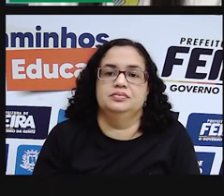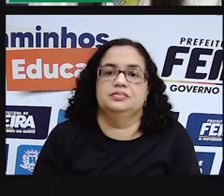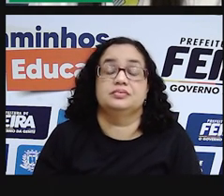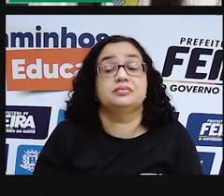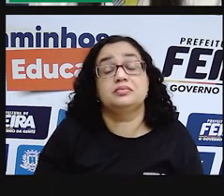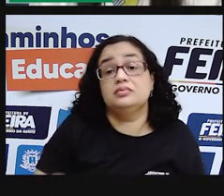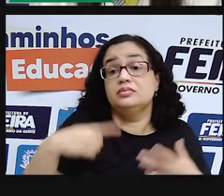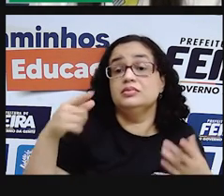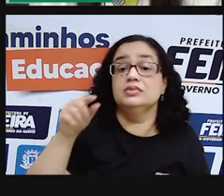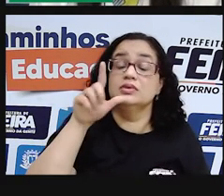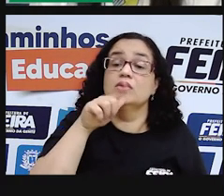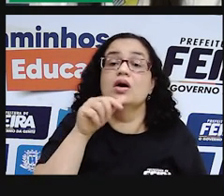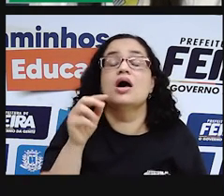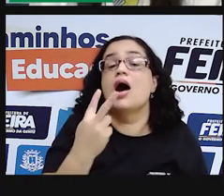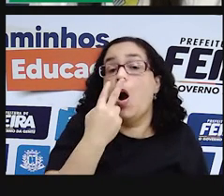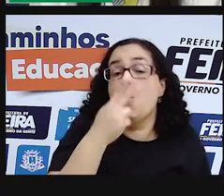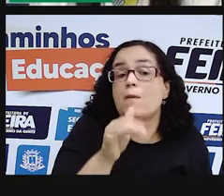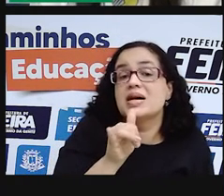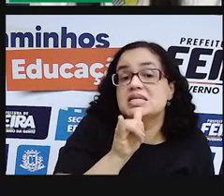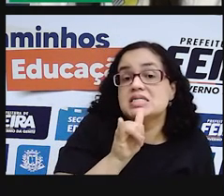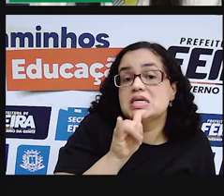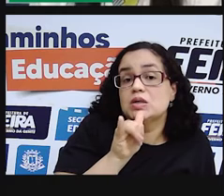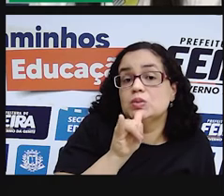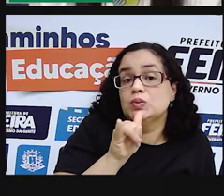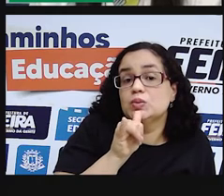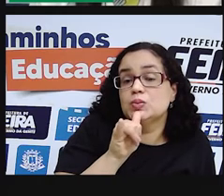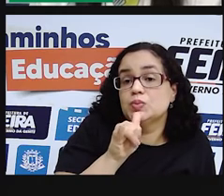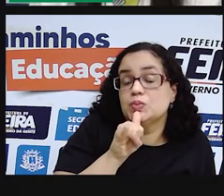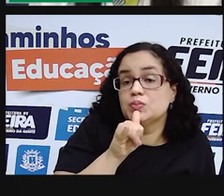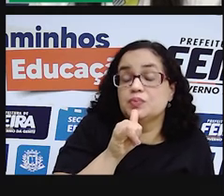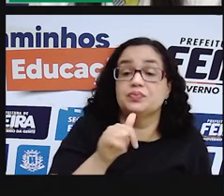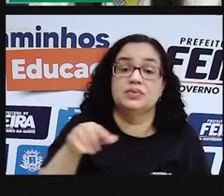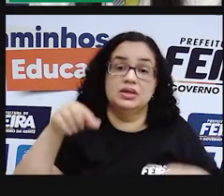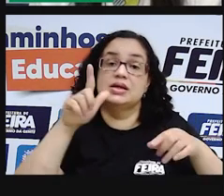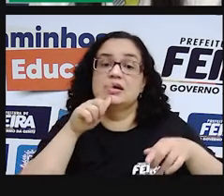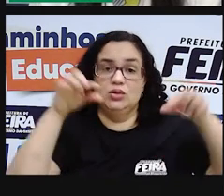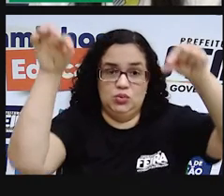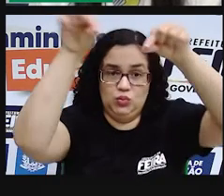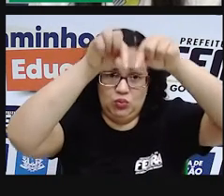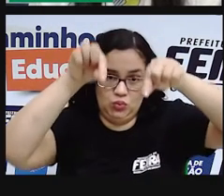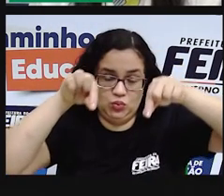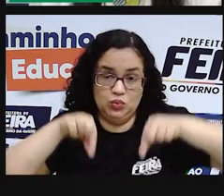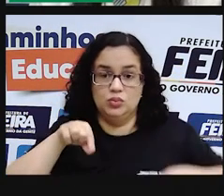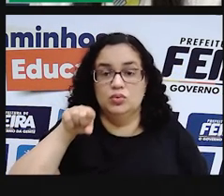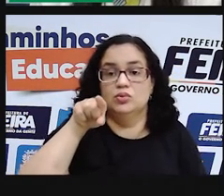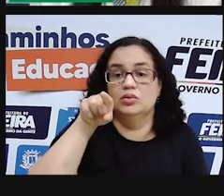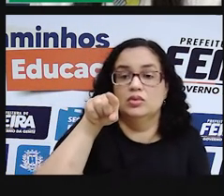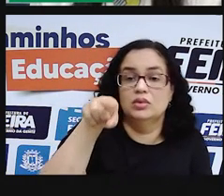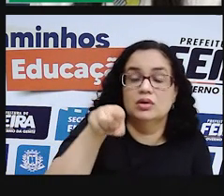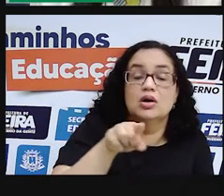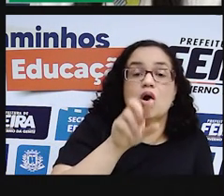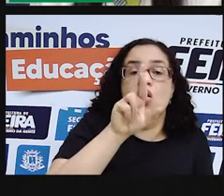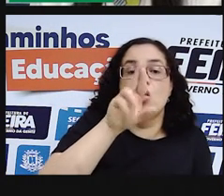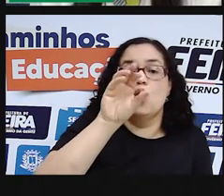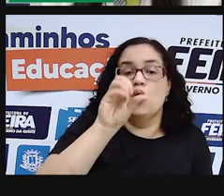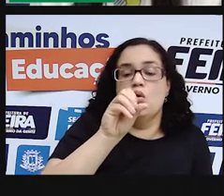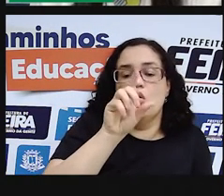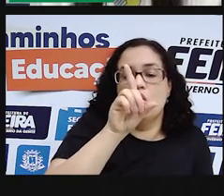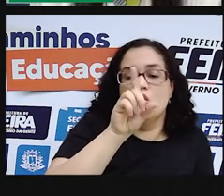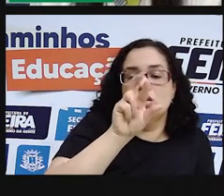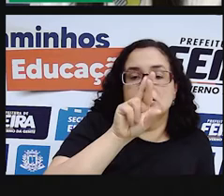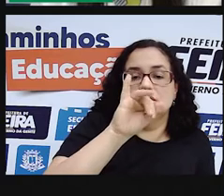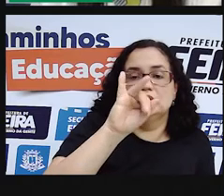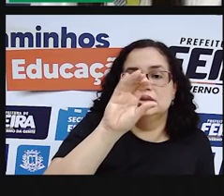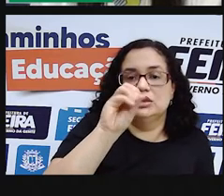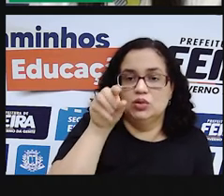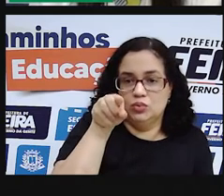A PRO colocou aí alguns exemplos, ó. Essa é uma lagoa, a Lagoa Rodrigo de Freitas, no Rio de